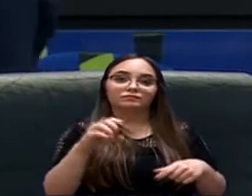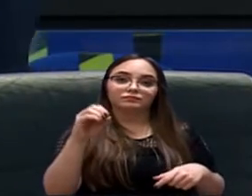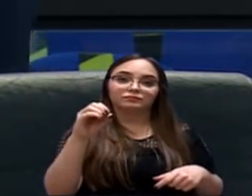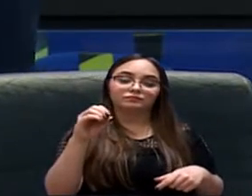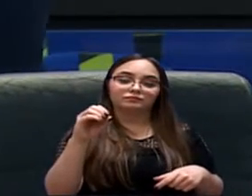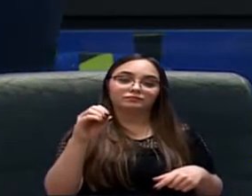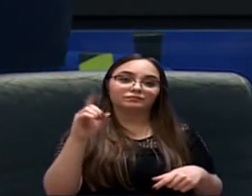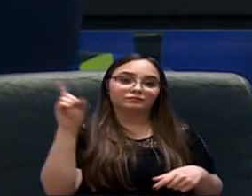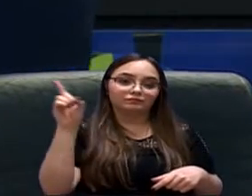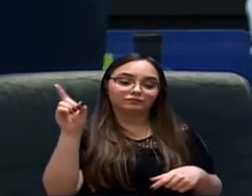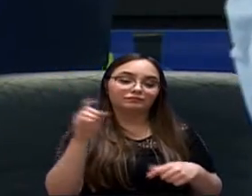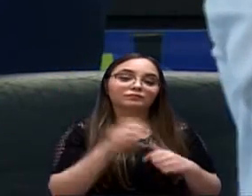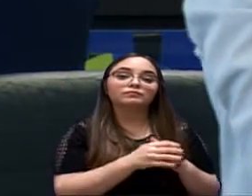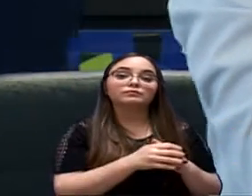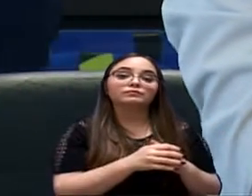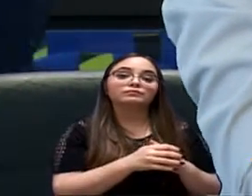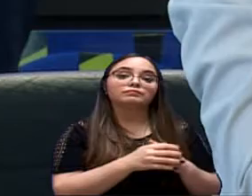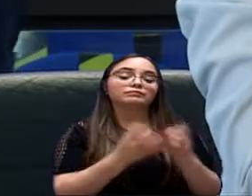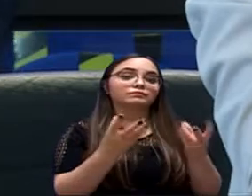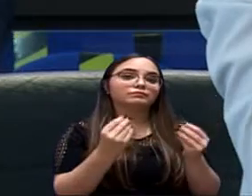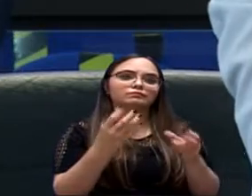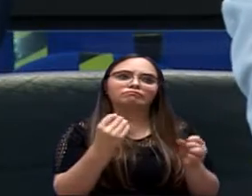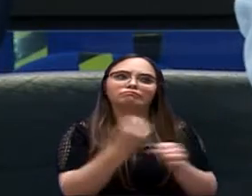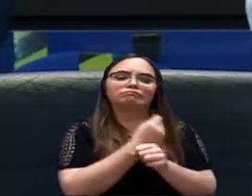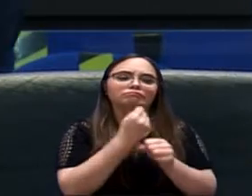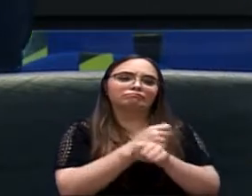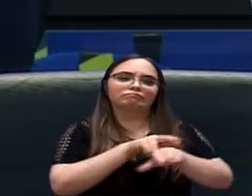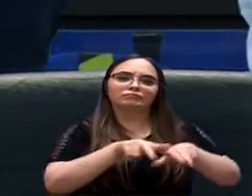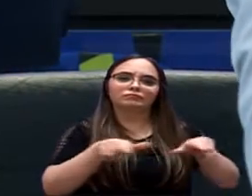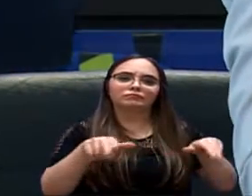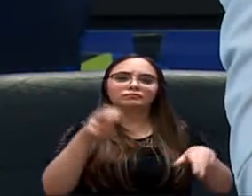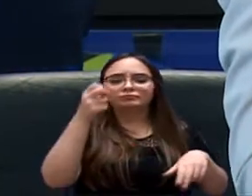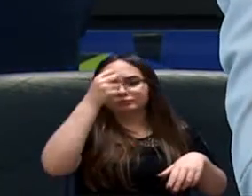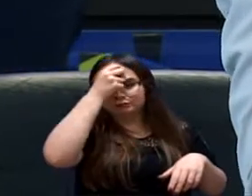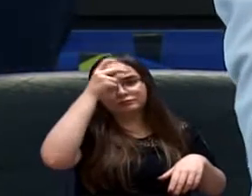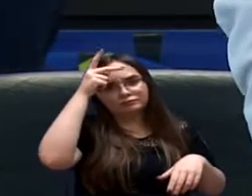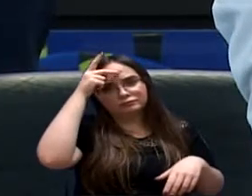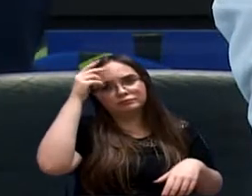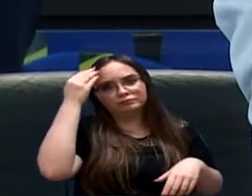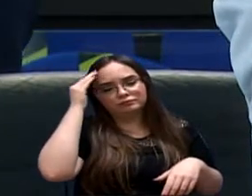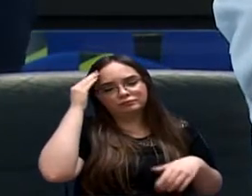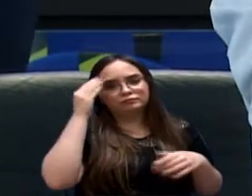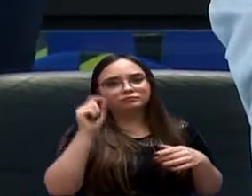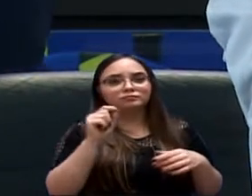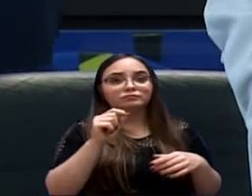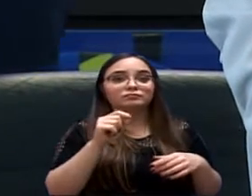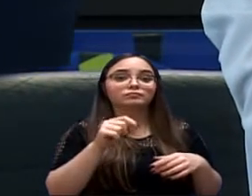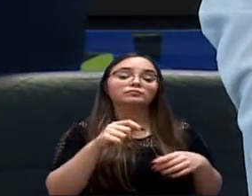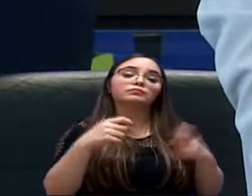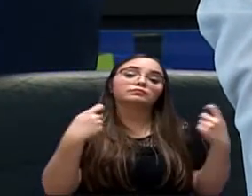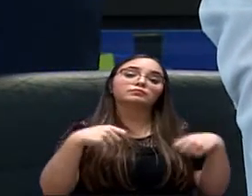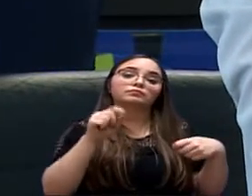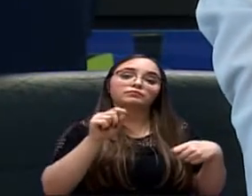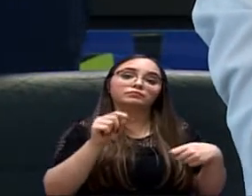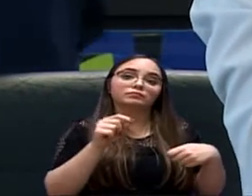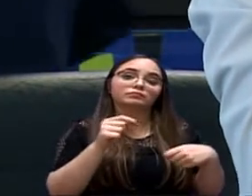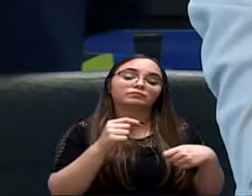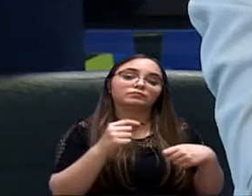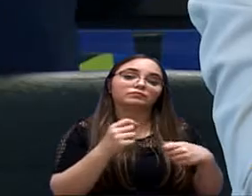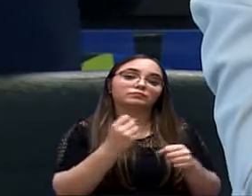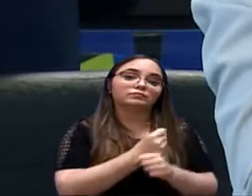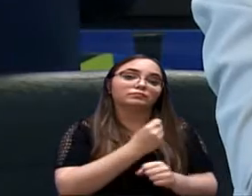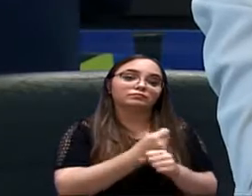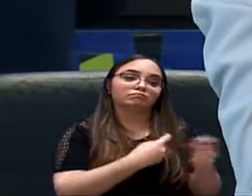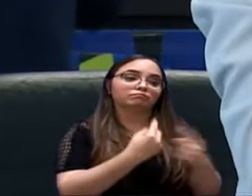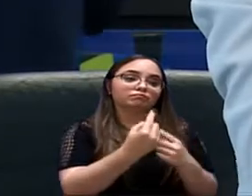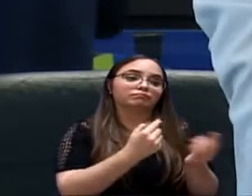sendo construídos lá. E a Prefeitura entende muitas vezes, vereador Salatiel, que a única medida mitigatória é uma via de acesso,